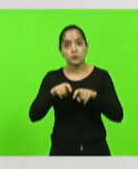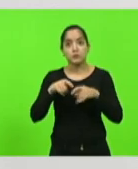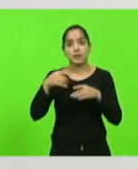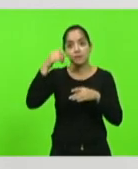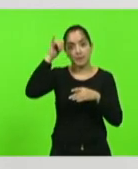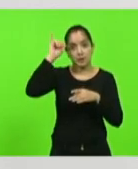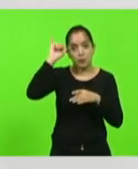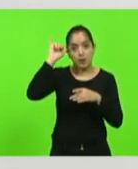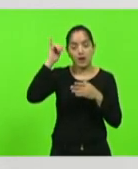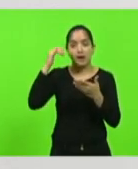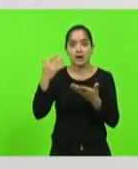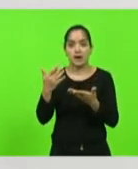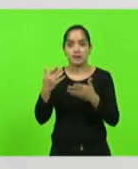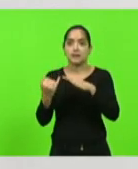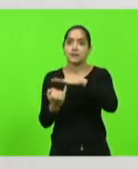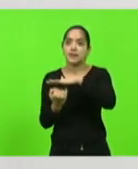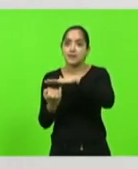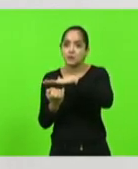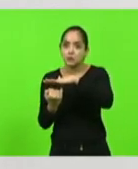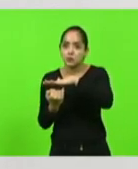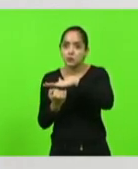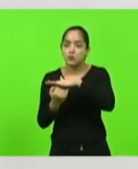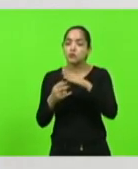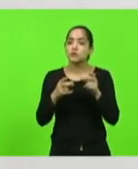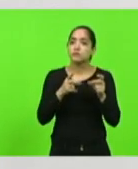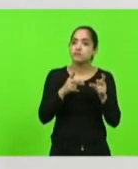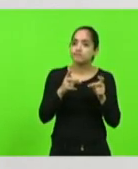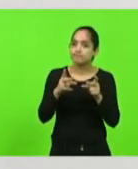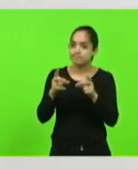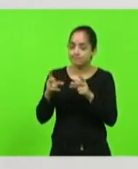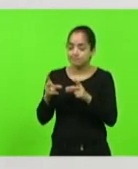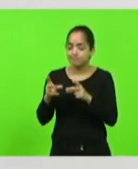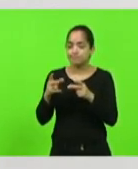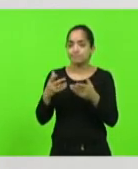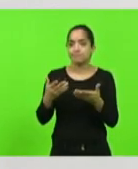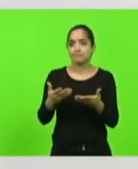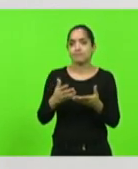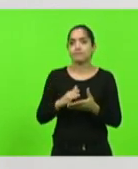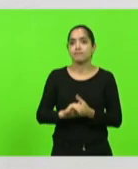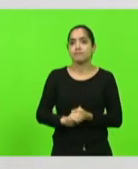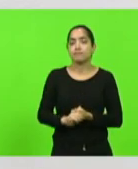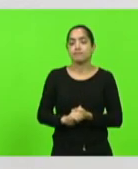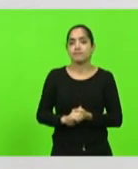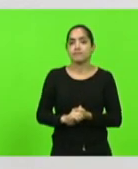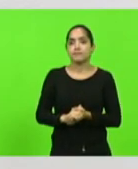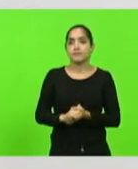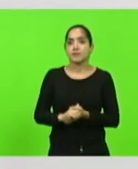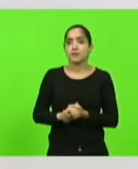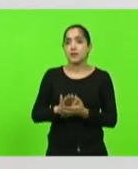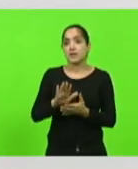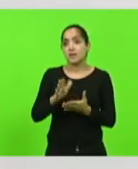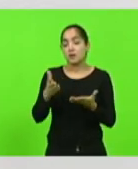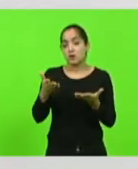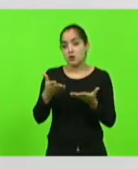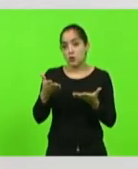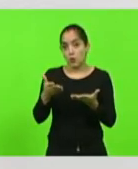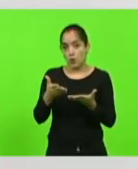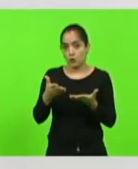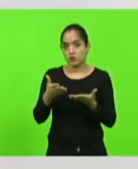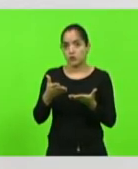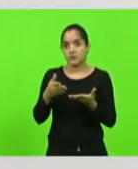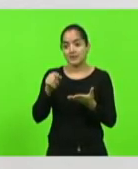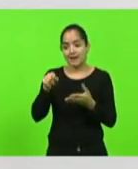na indústria no comércio na prestação de serviços e hoje o nosso município conta com